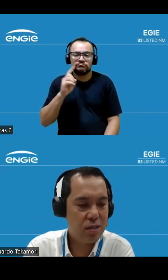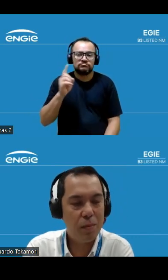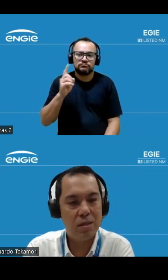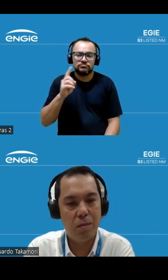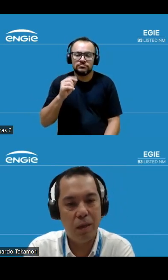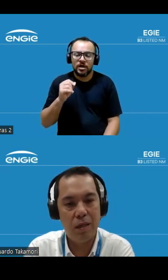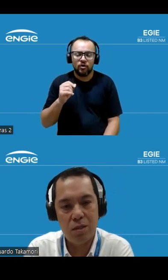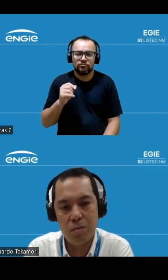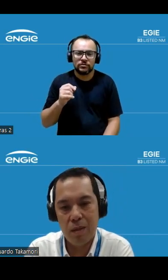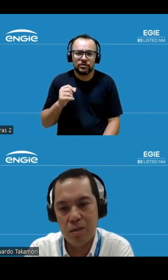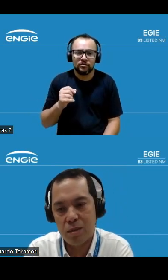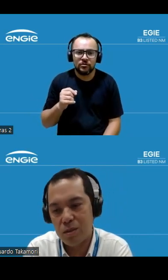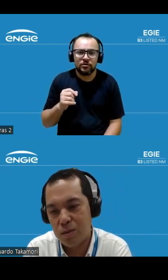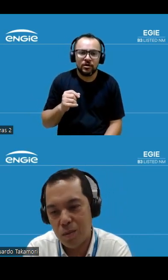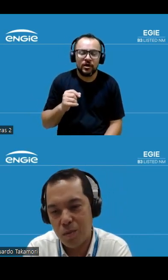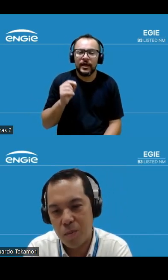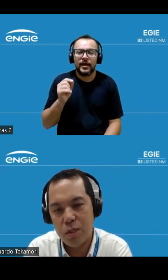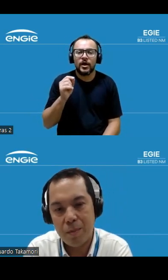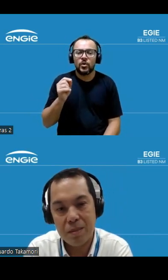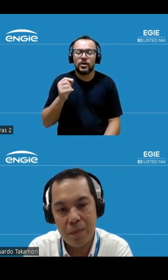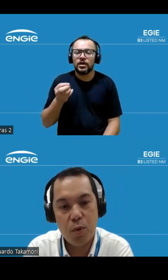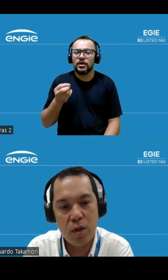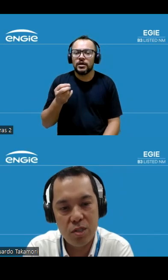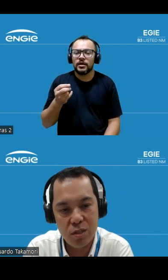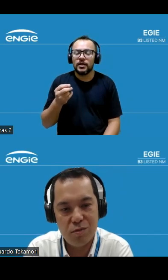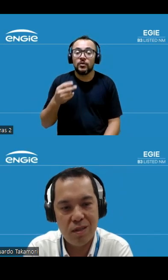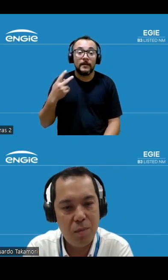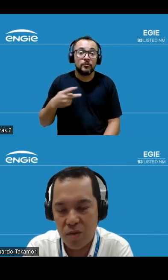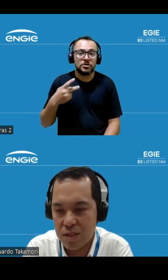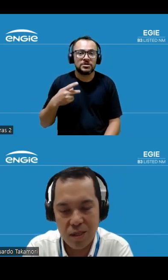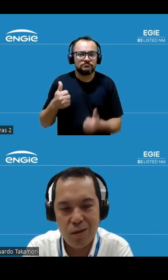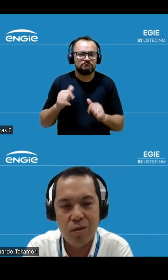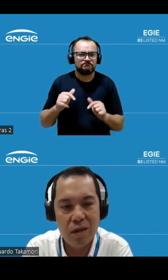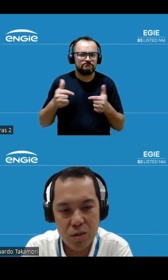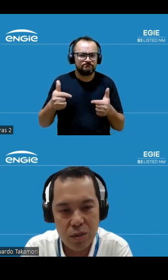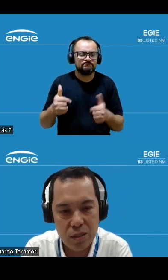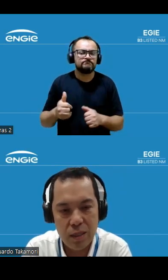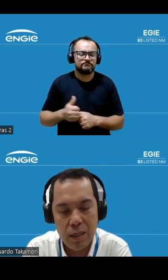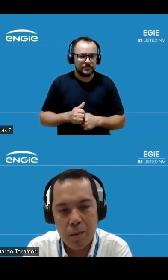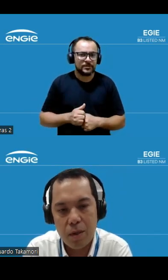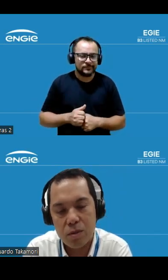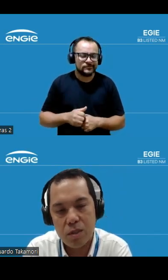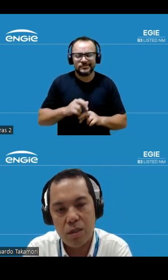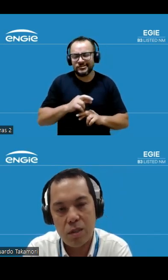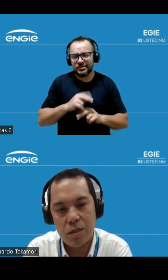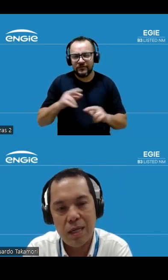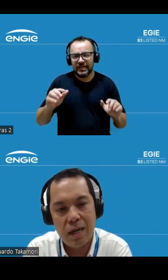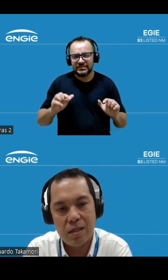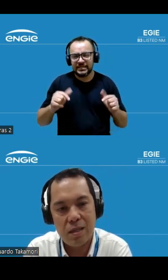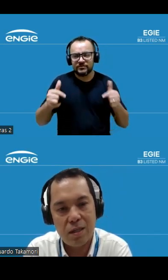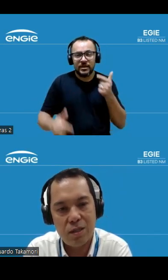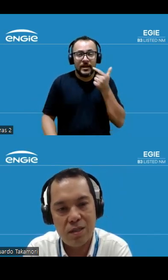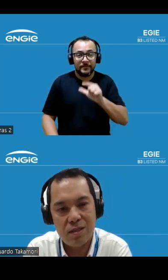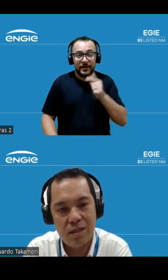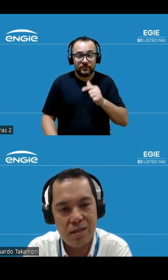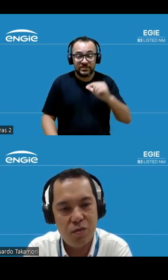instigação, mas também de uma política mais proativa, gamificação e várias coisas para conseguir zerar